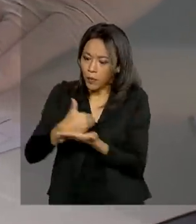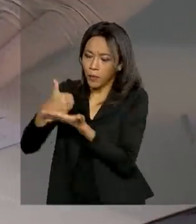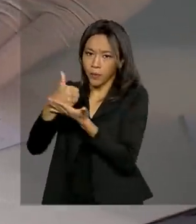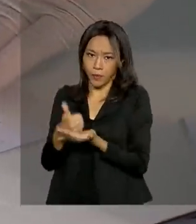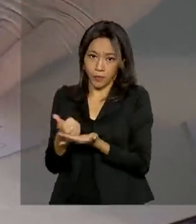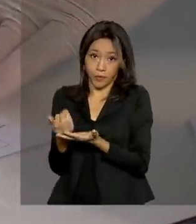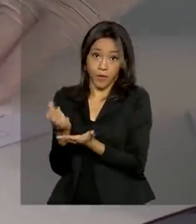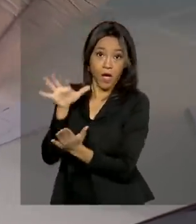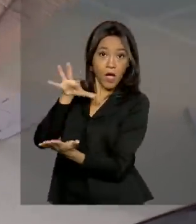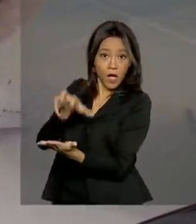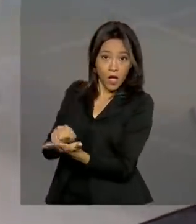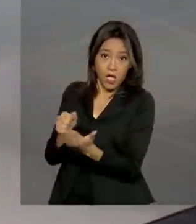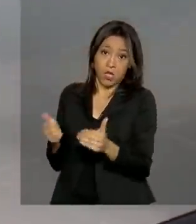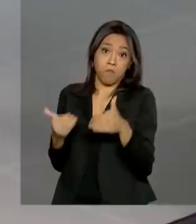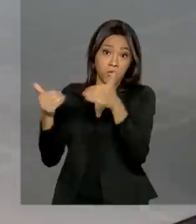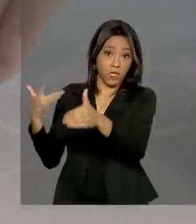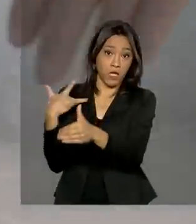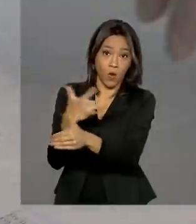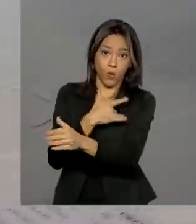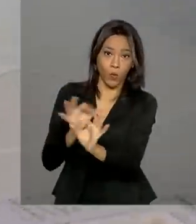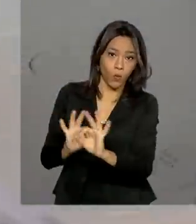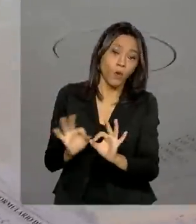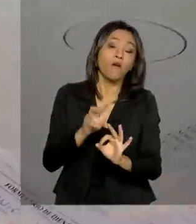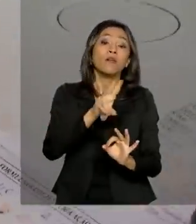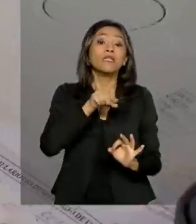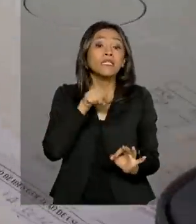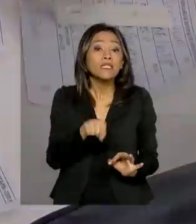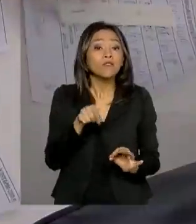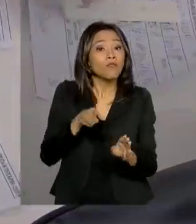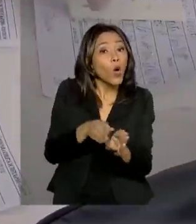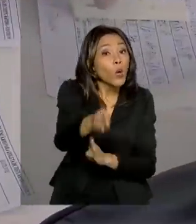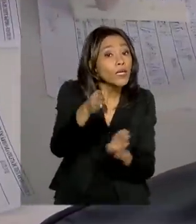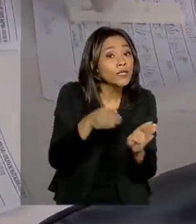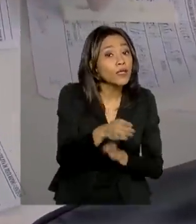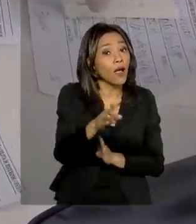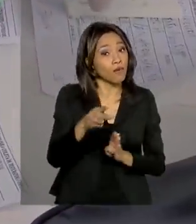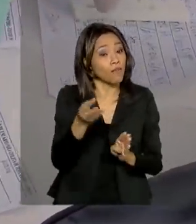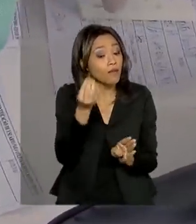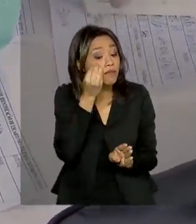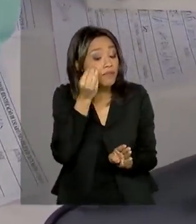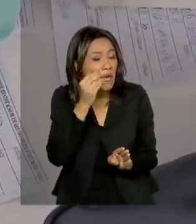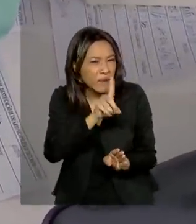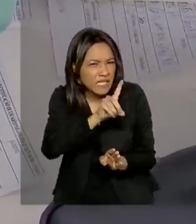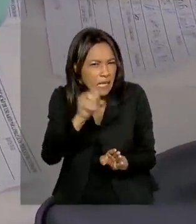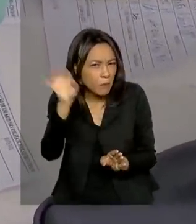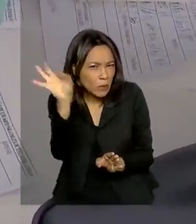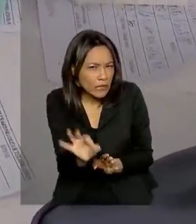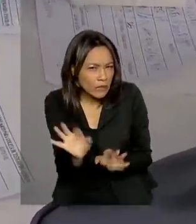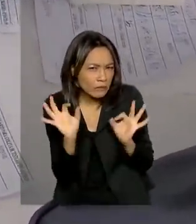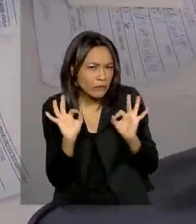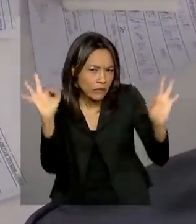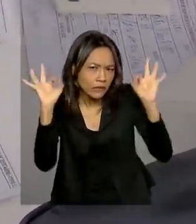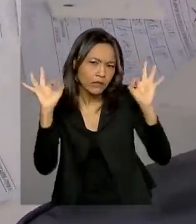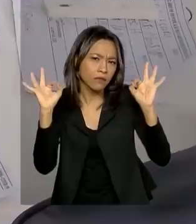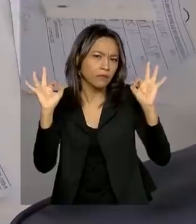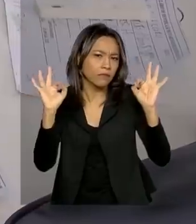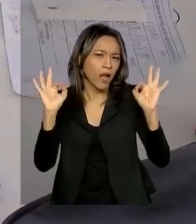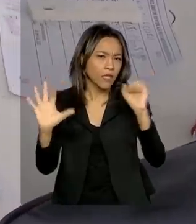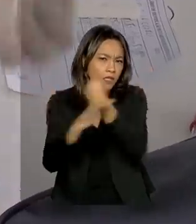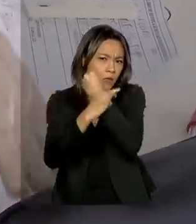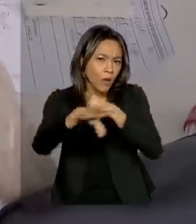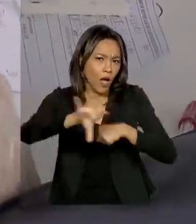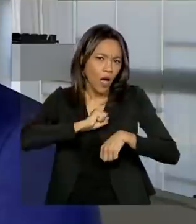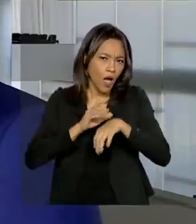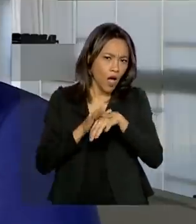destaca que o teste rápido vai auxiliar no diagnóstico, mas não tem 100% de eficácia para garantir a contaminação do